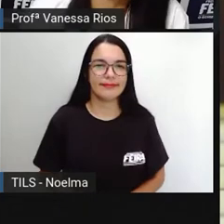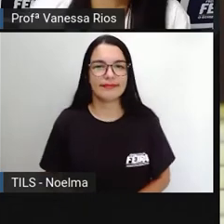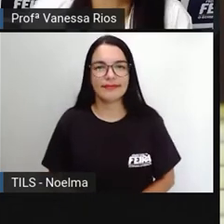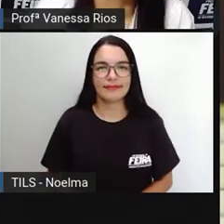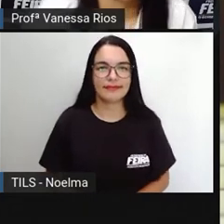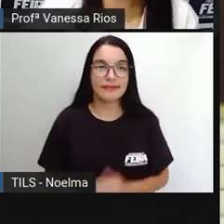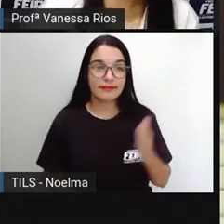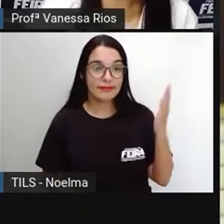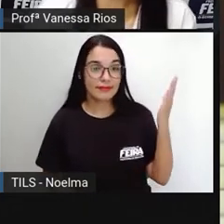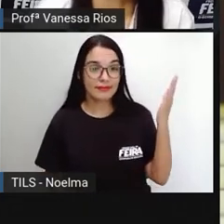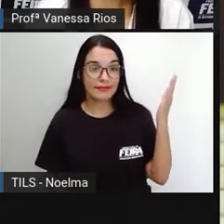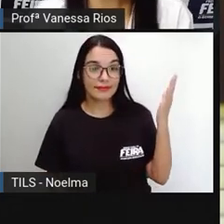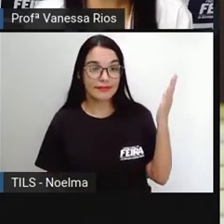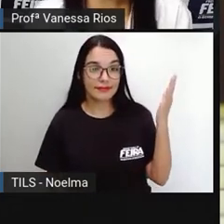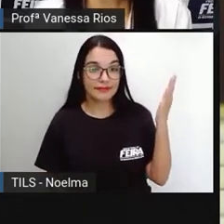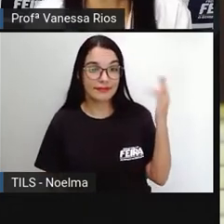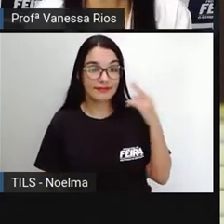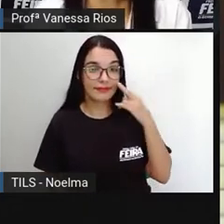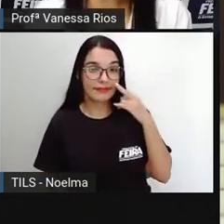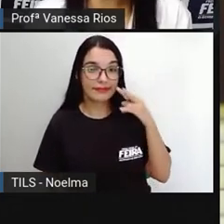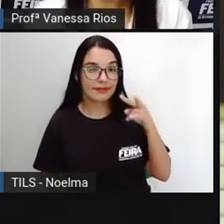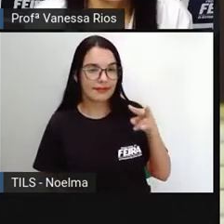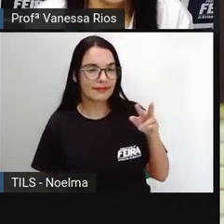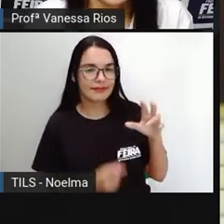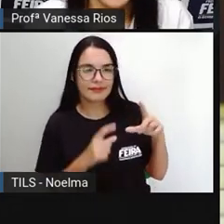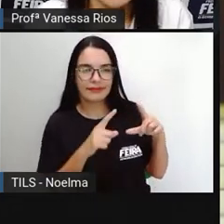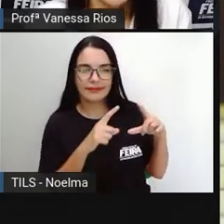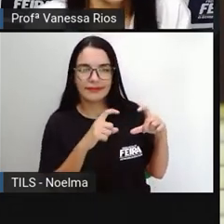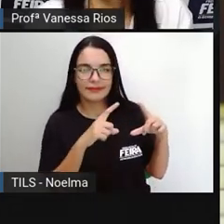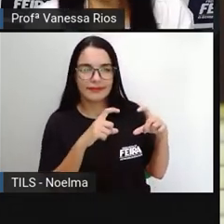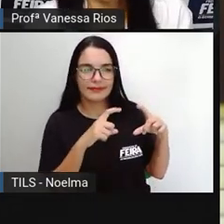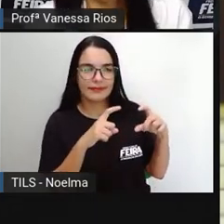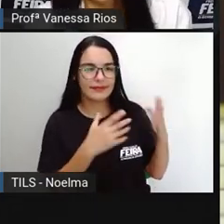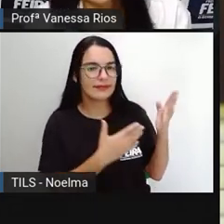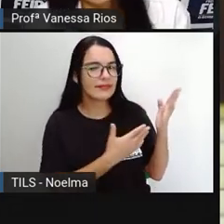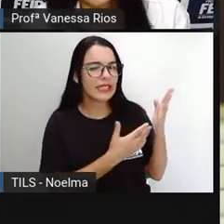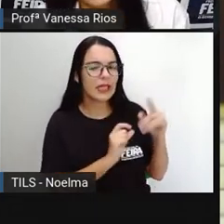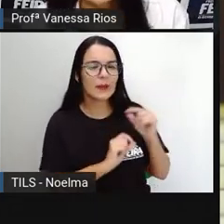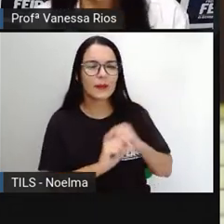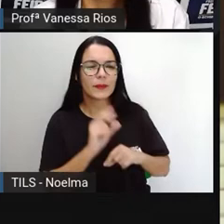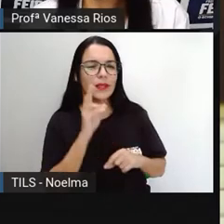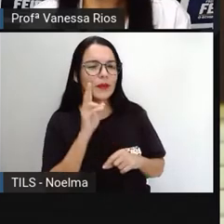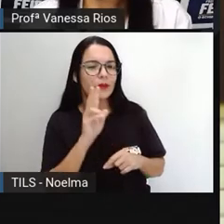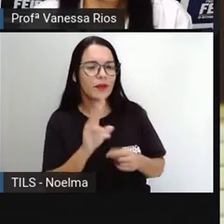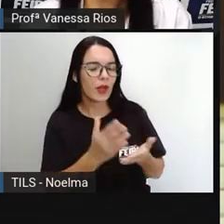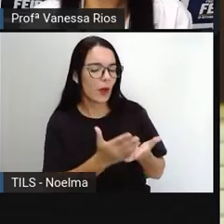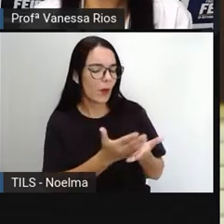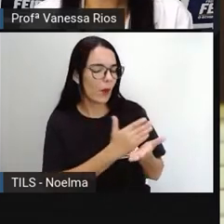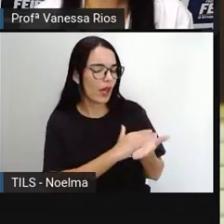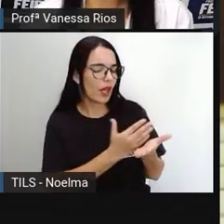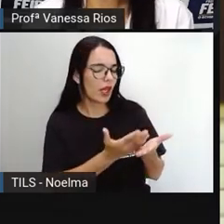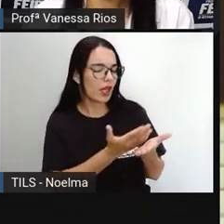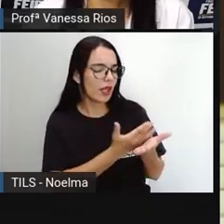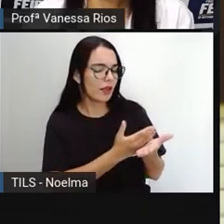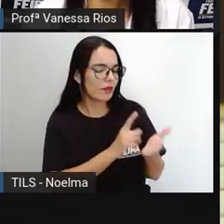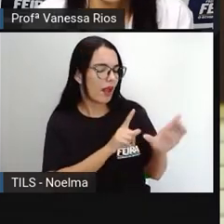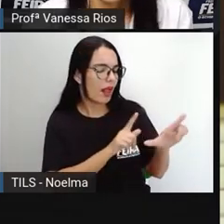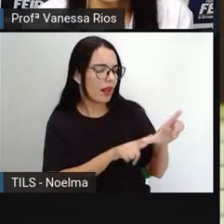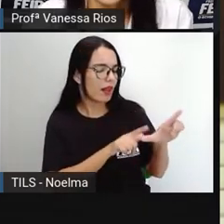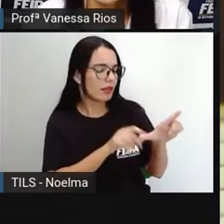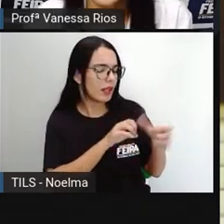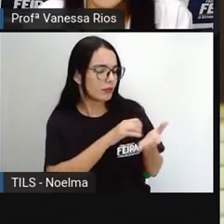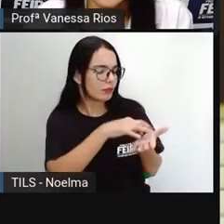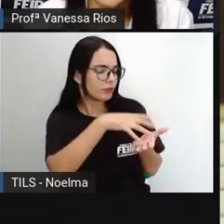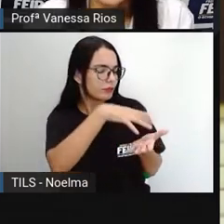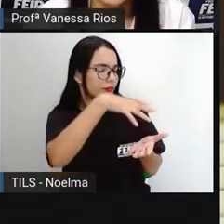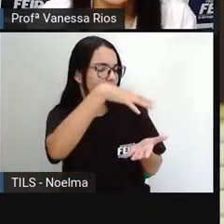Para iniciar, para trás, a observação dessa imagem, onde a gente vê um livro com letras saindo. E a